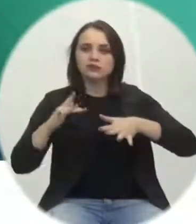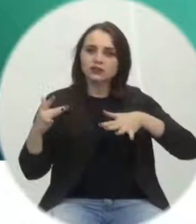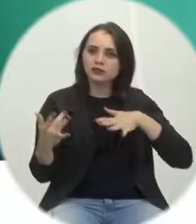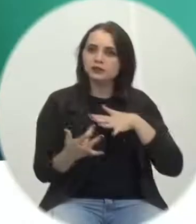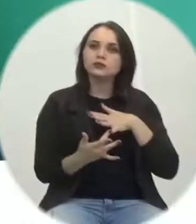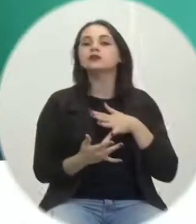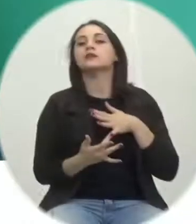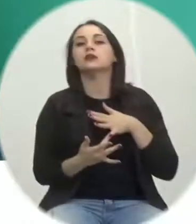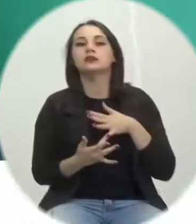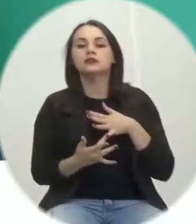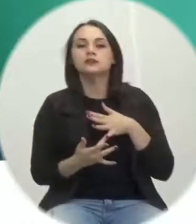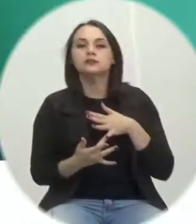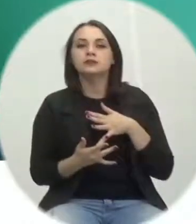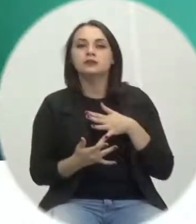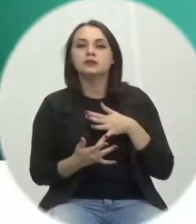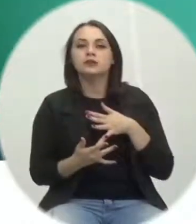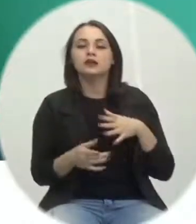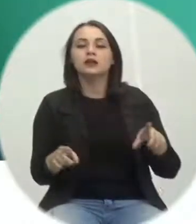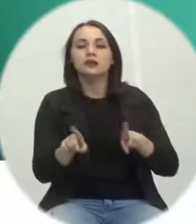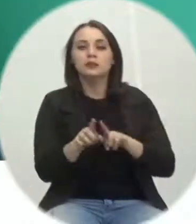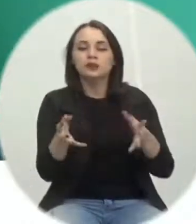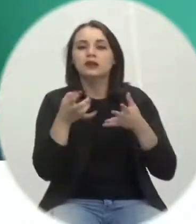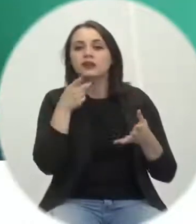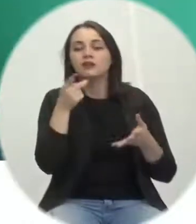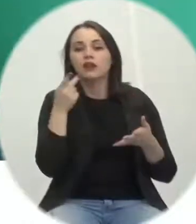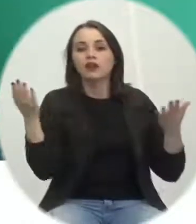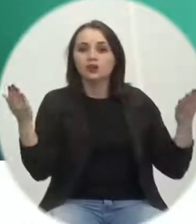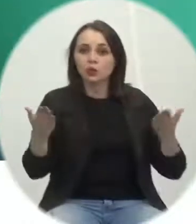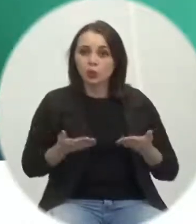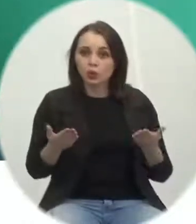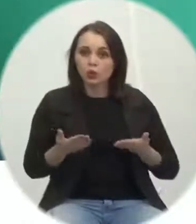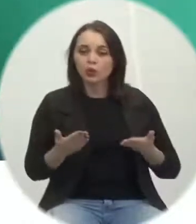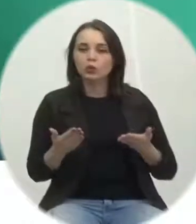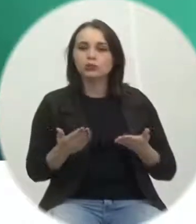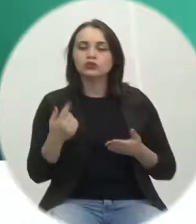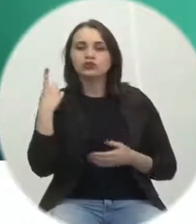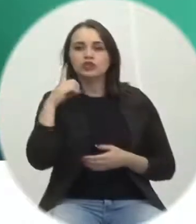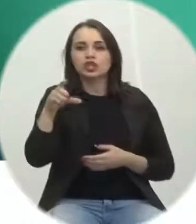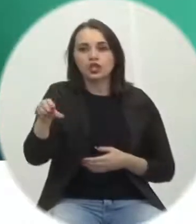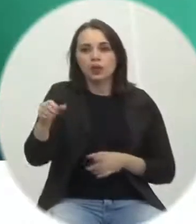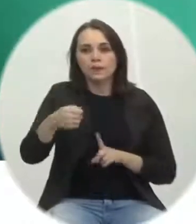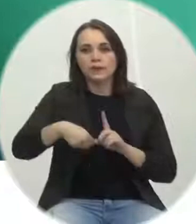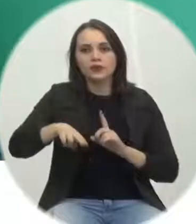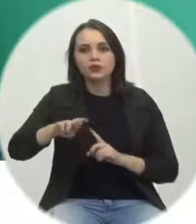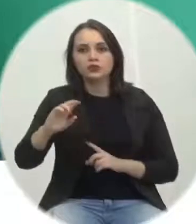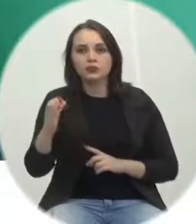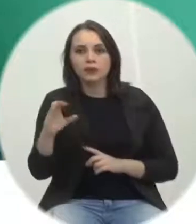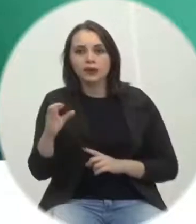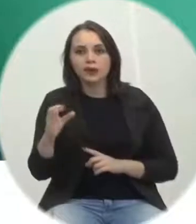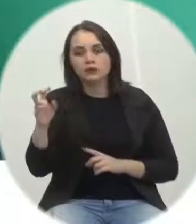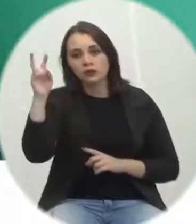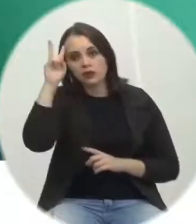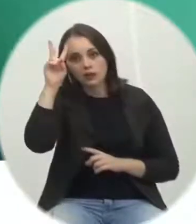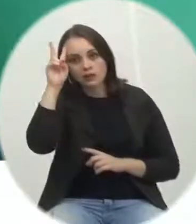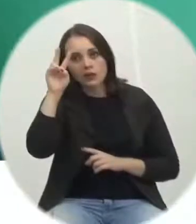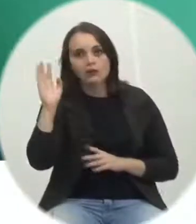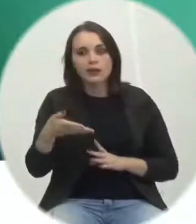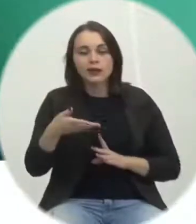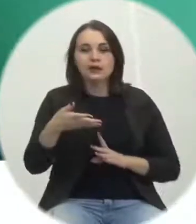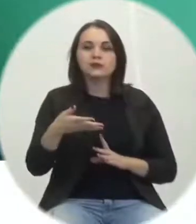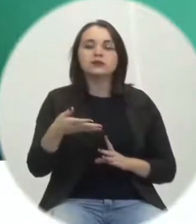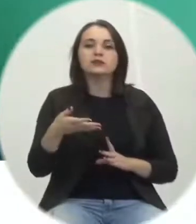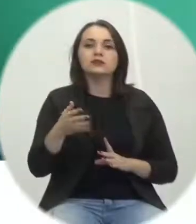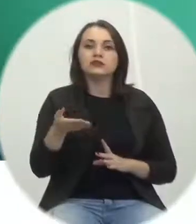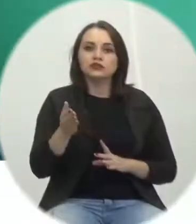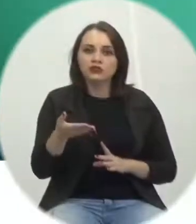virtual. E salientar que hoje, ainda 9 de março, e levando em consideração que esse é considerado já